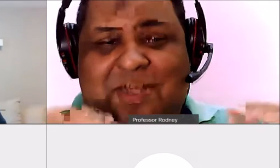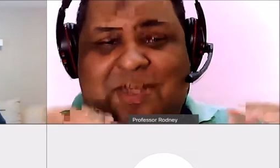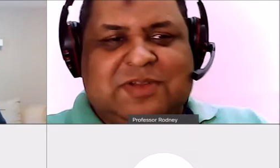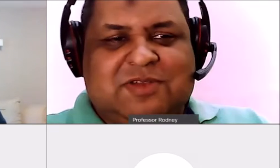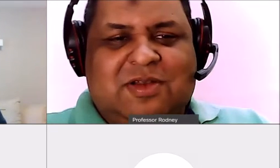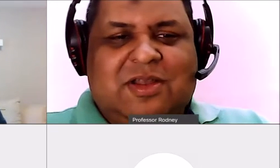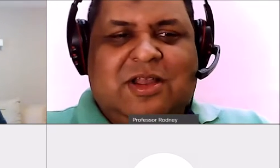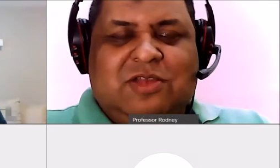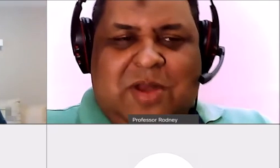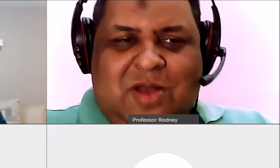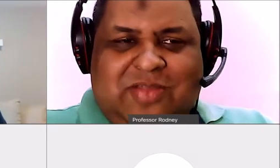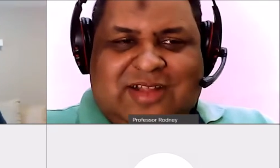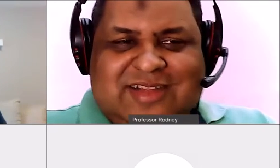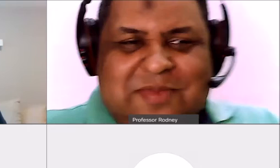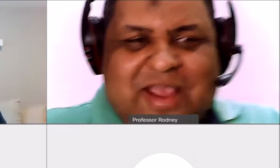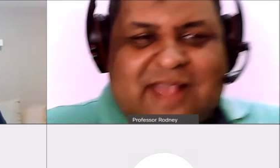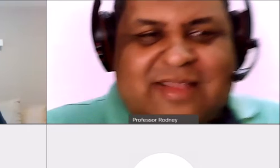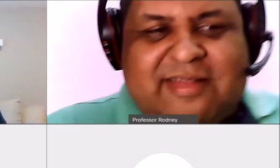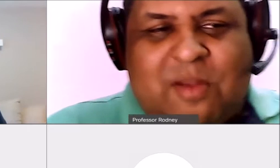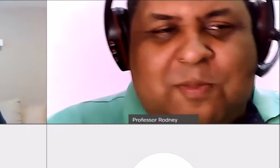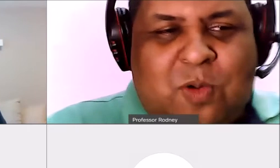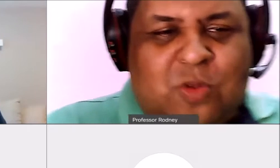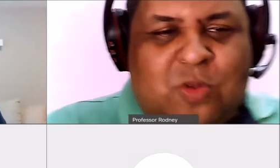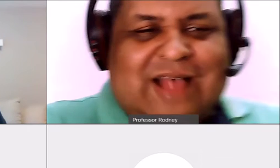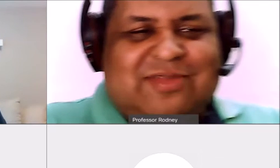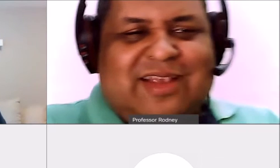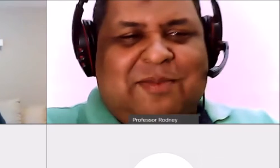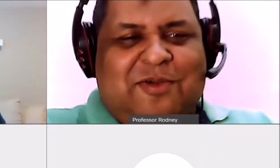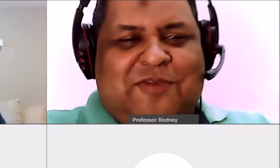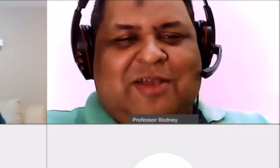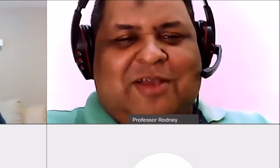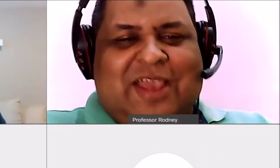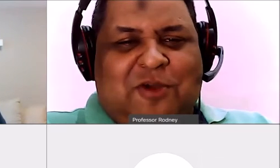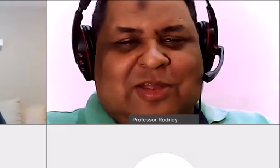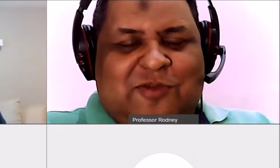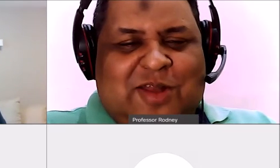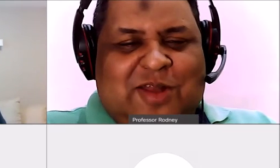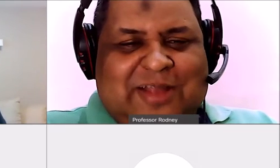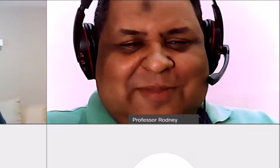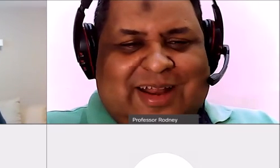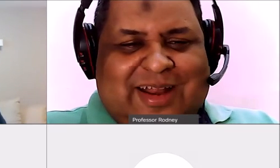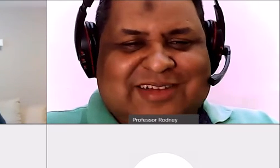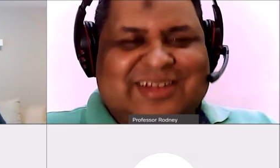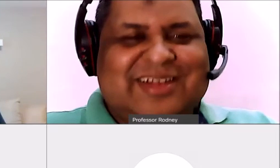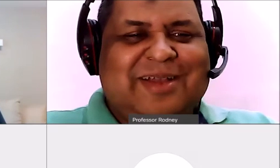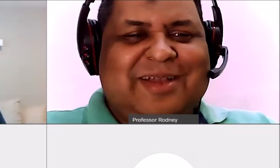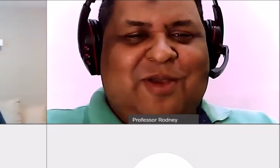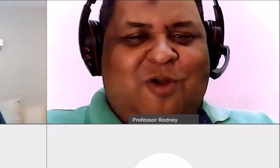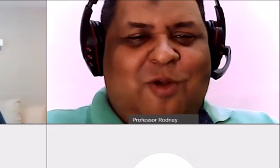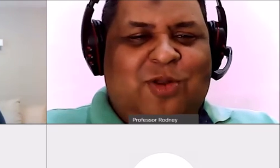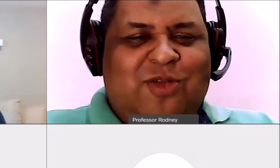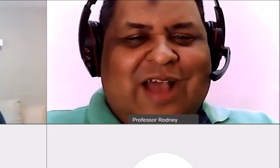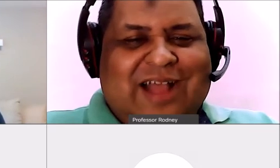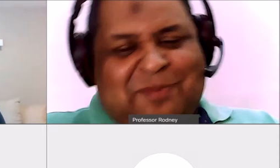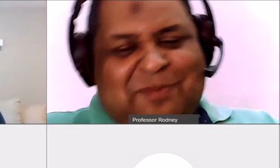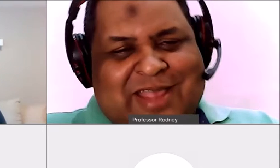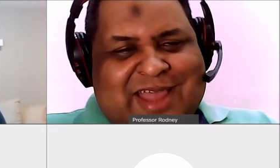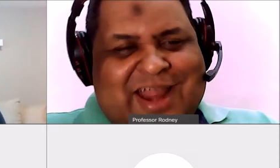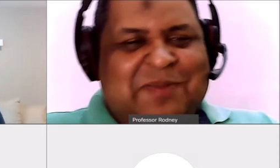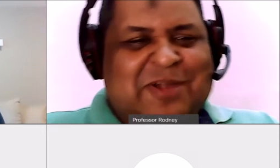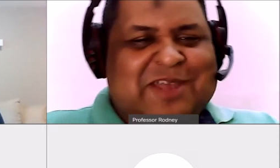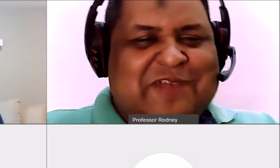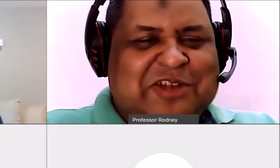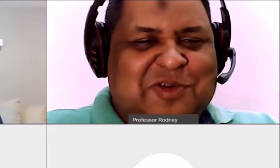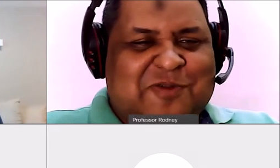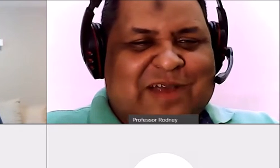importante. Tomem nota disso aí porque esse é o pulo do gato, quem ficou até o finalzinho da palestra pegou o pulo do gato e pôr na